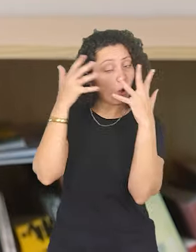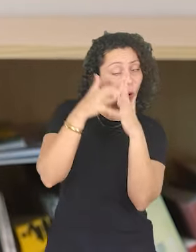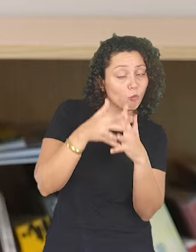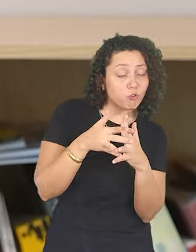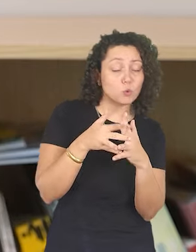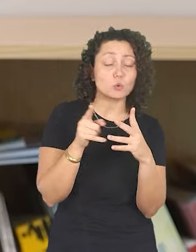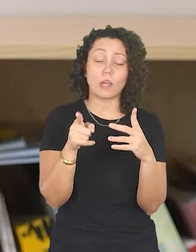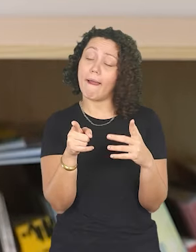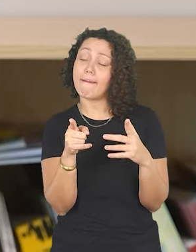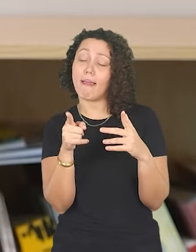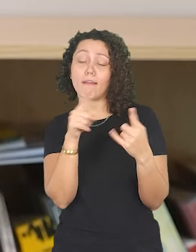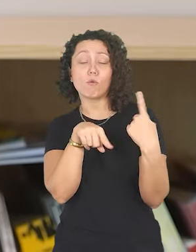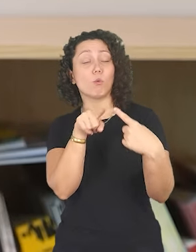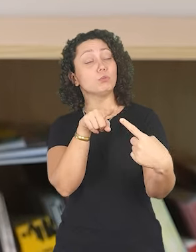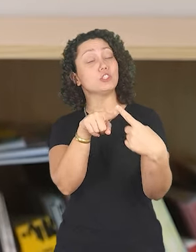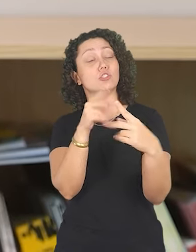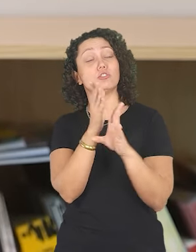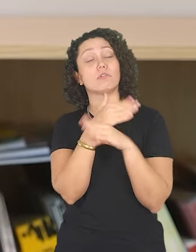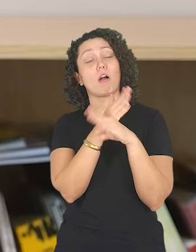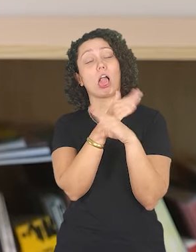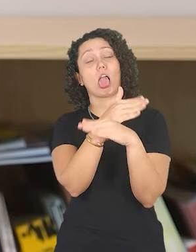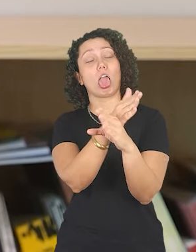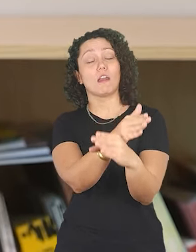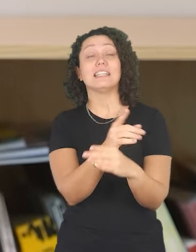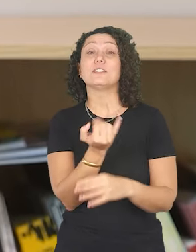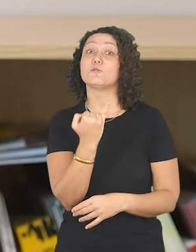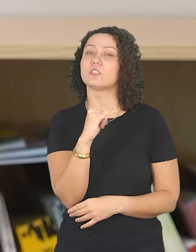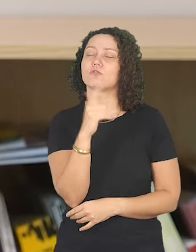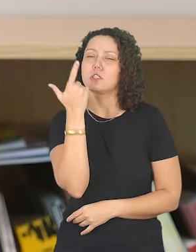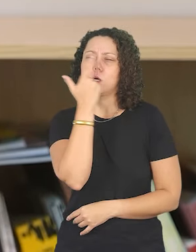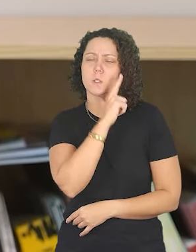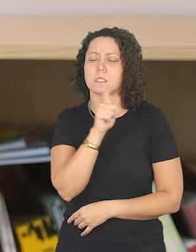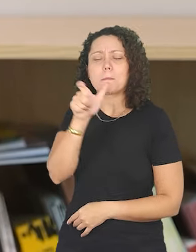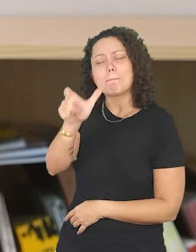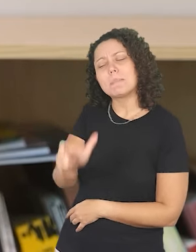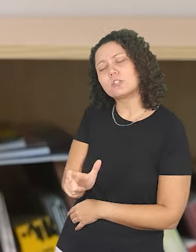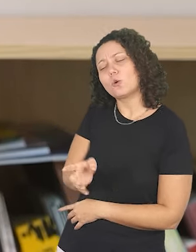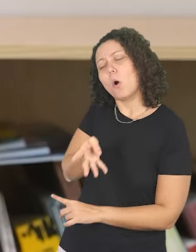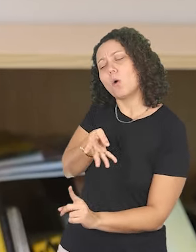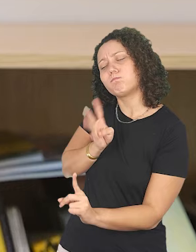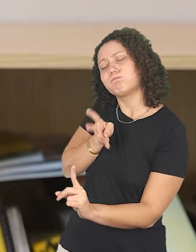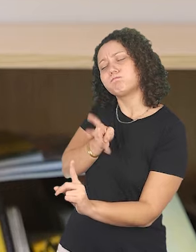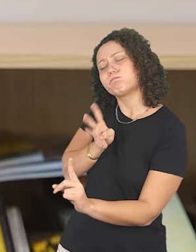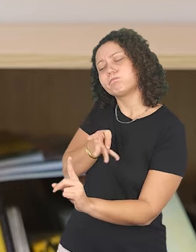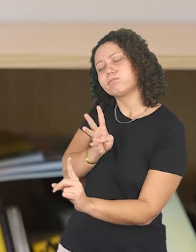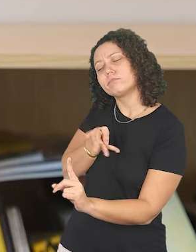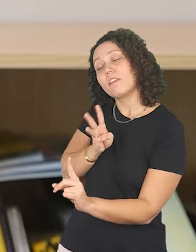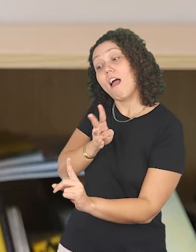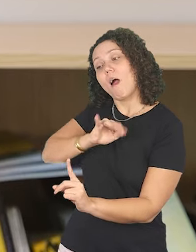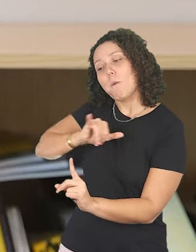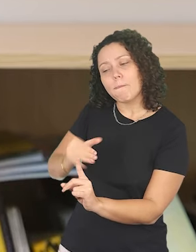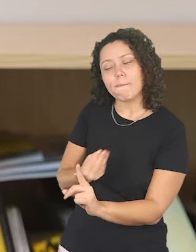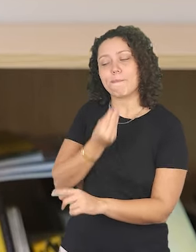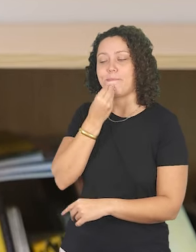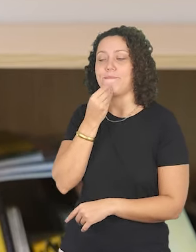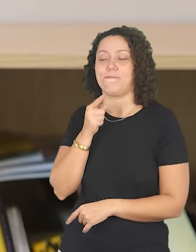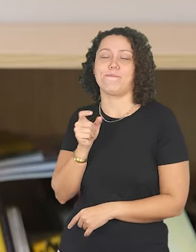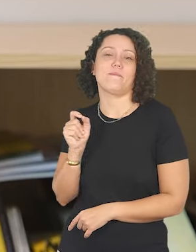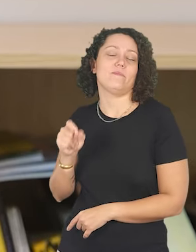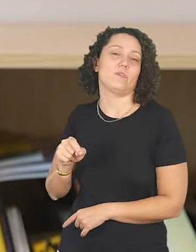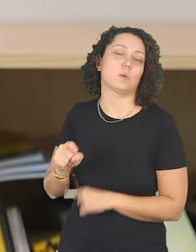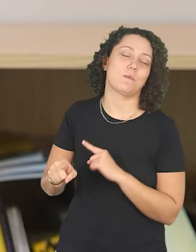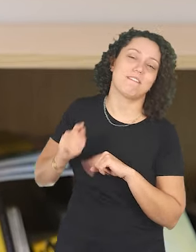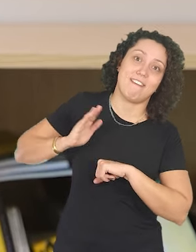e às vezes perde o foco do objetivo. Então eu acho que você conseguir lidar com as pessoas de uma boa forma,